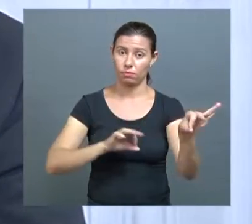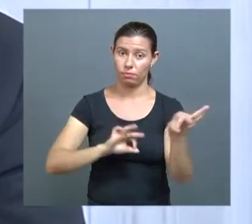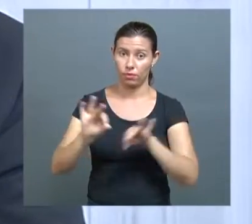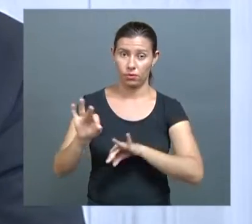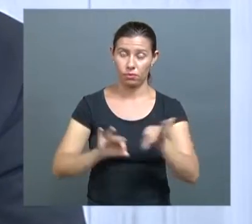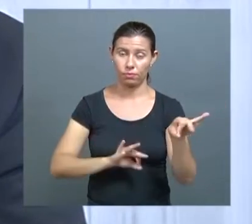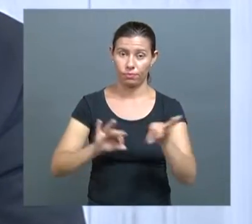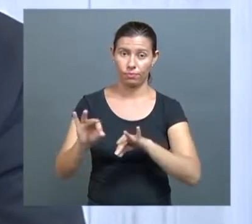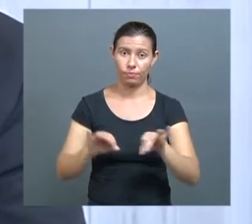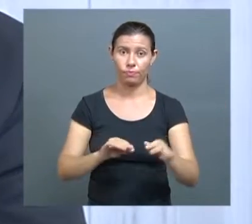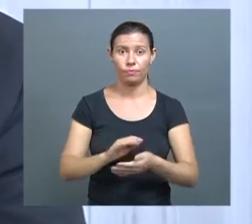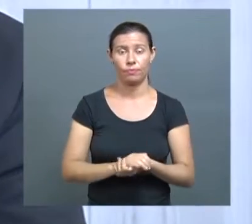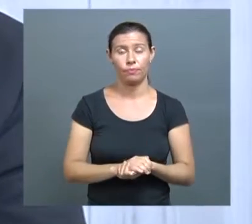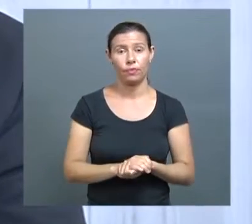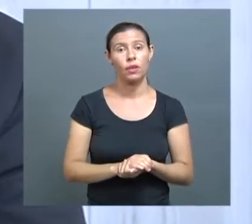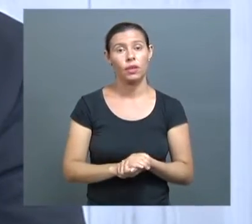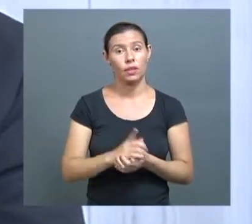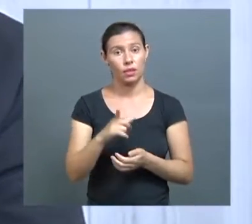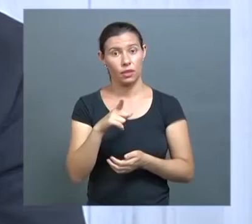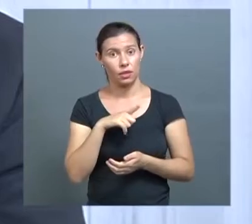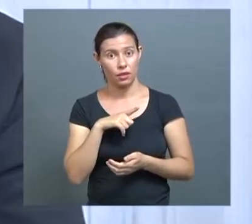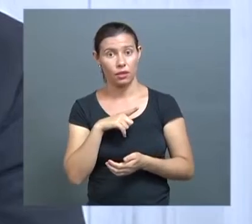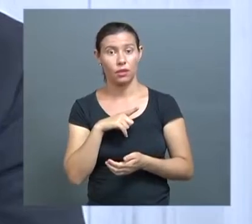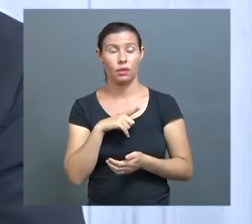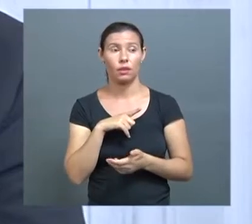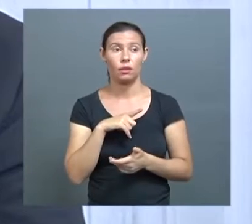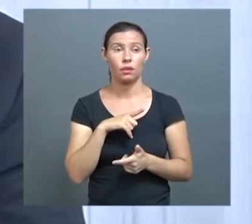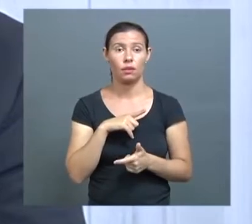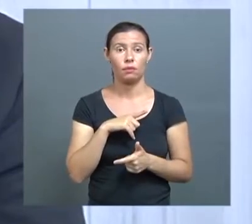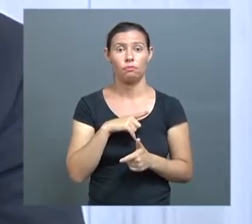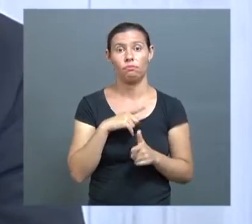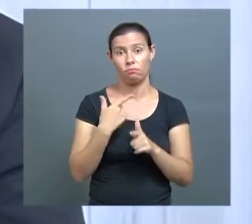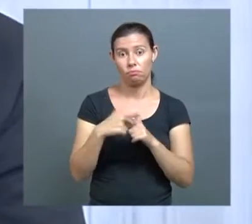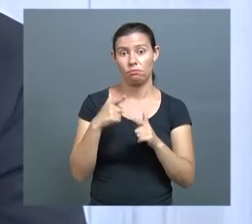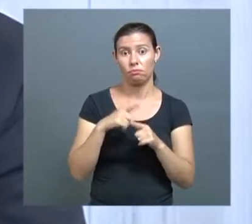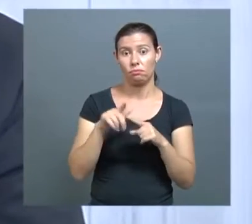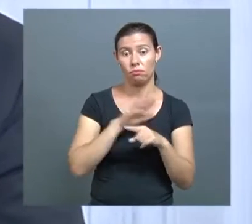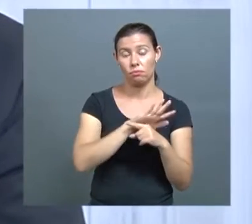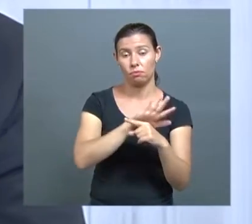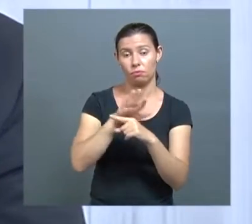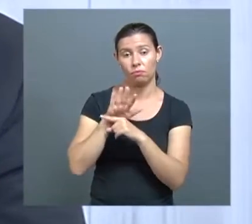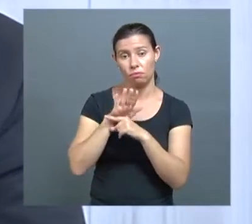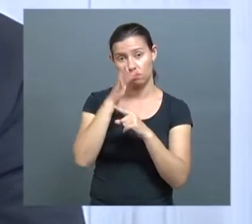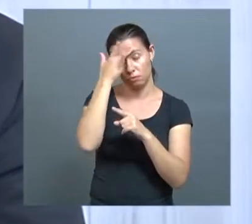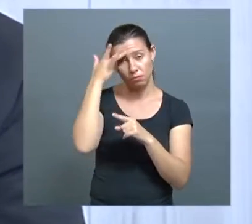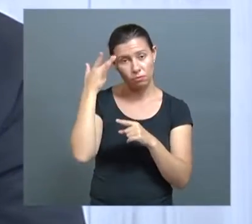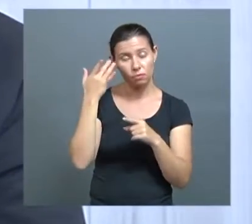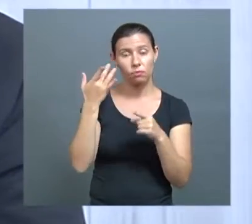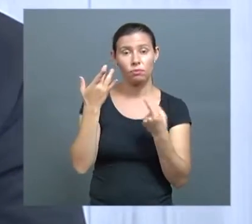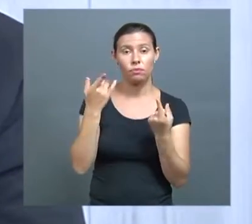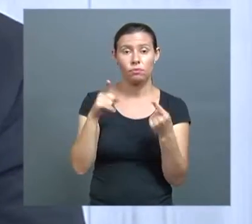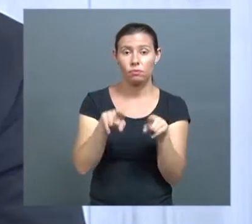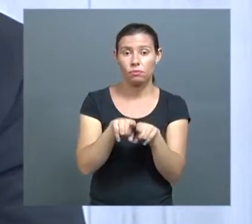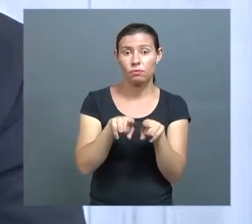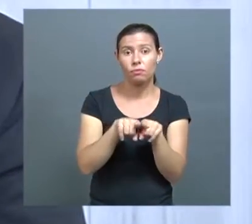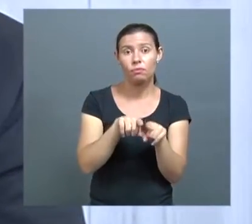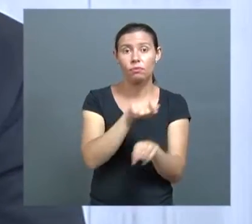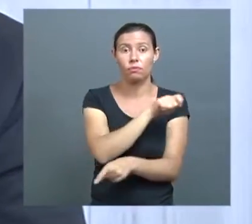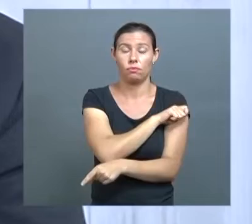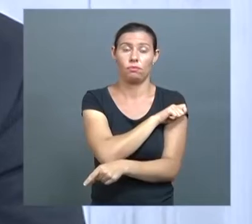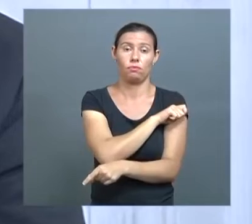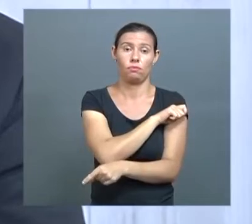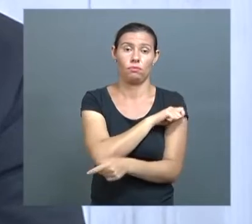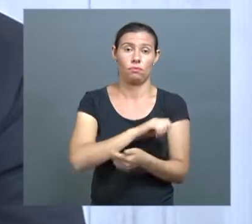fato, há um impacto importante na assistência, como o Márcio bem colocou, mas há um impacto